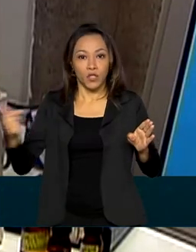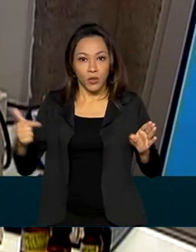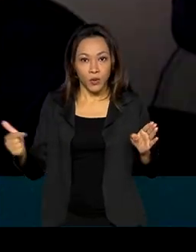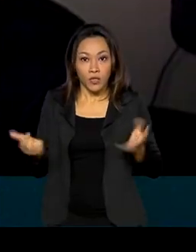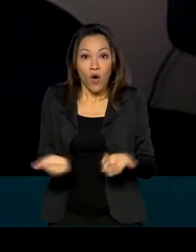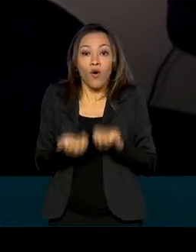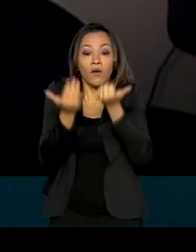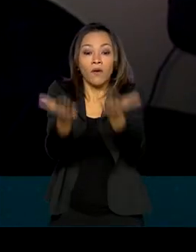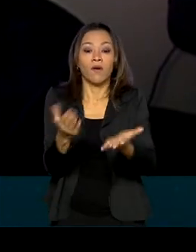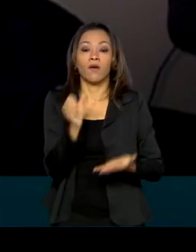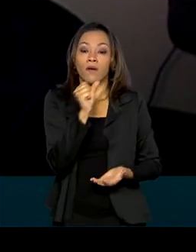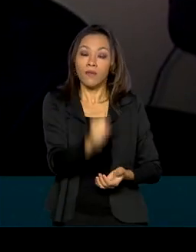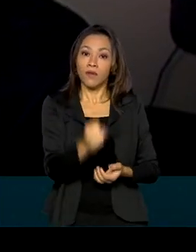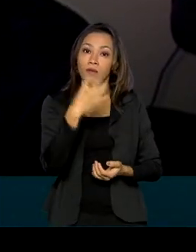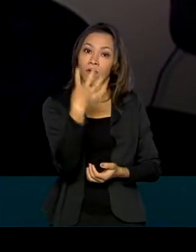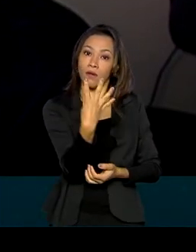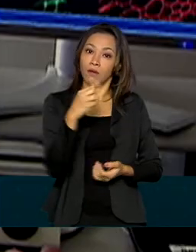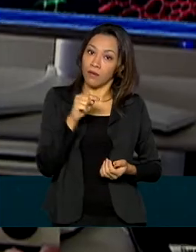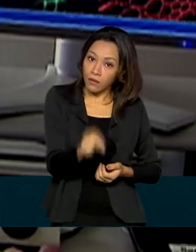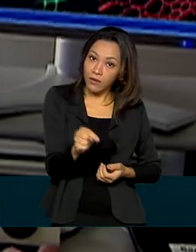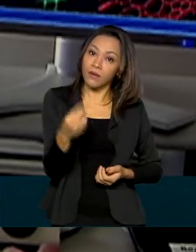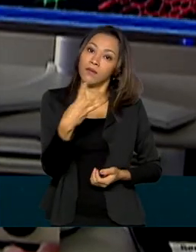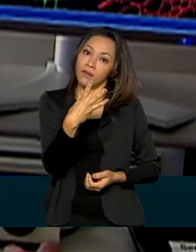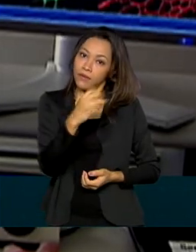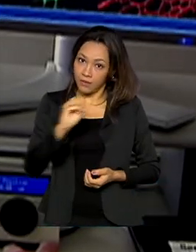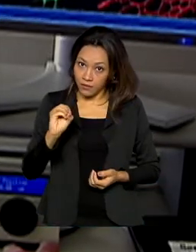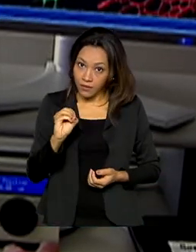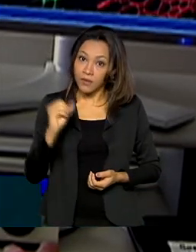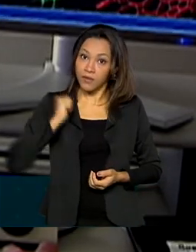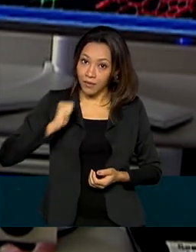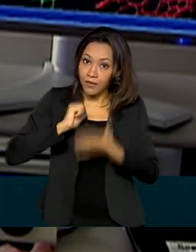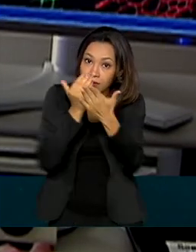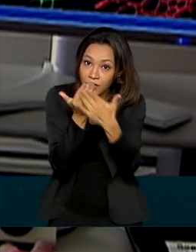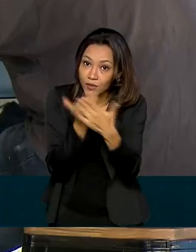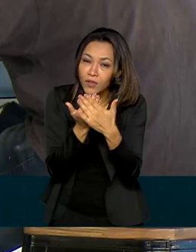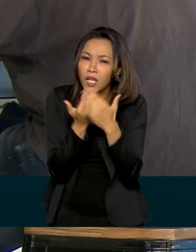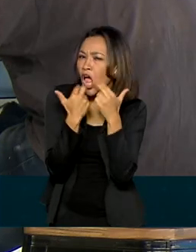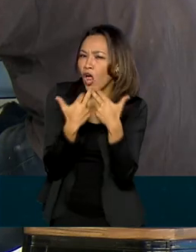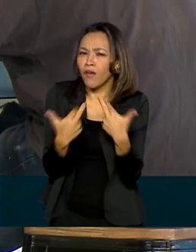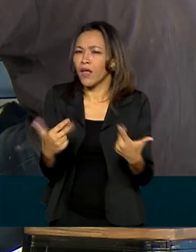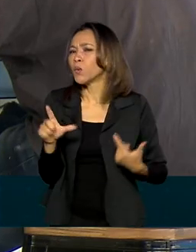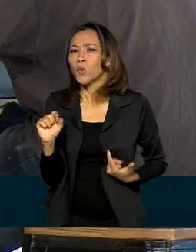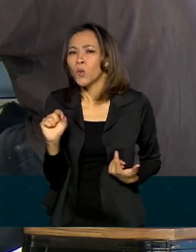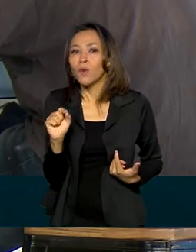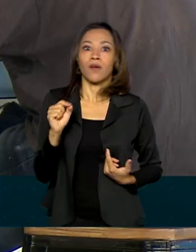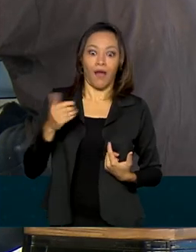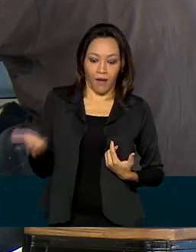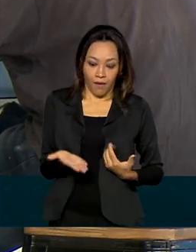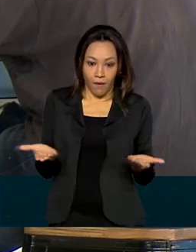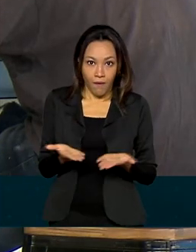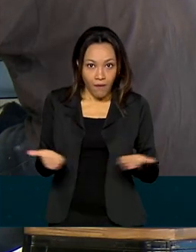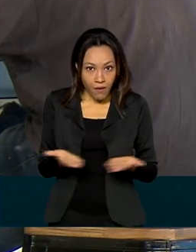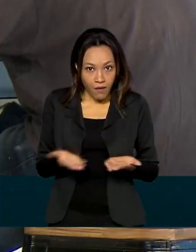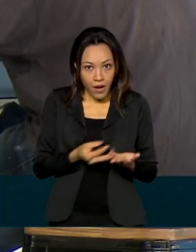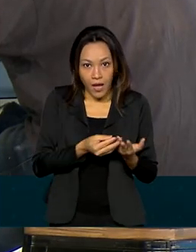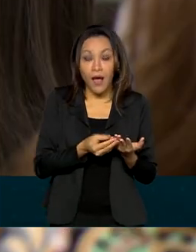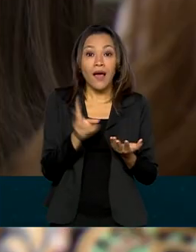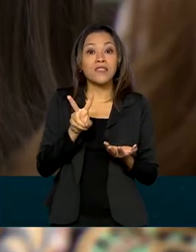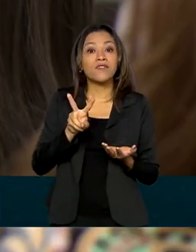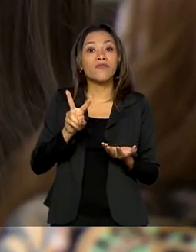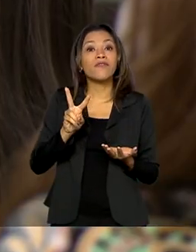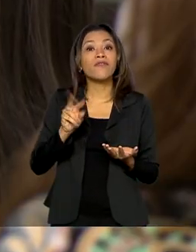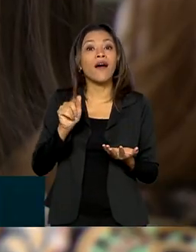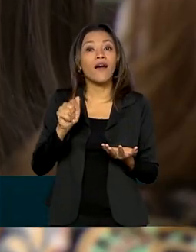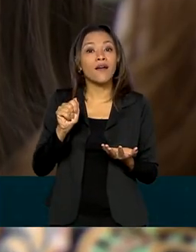84.300 bolsas. E a novidade é que, a partir de agora, a distribuição das vagas